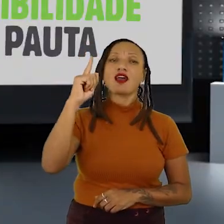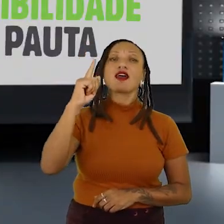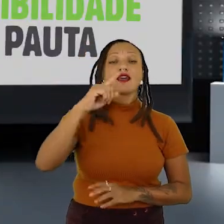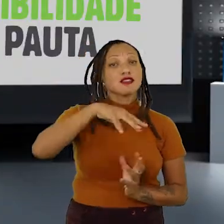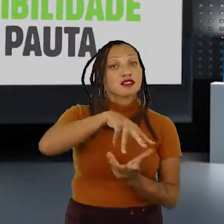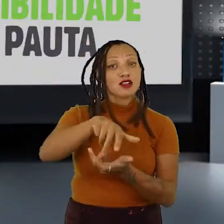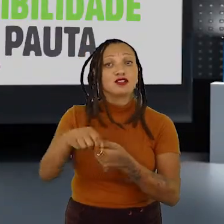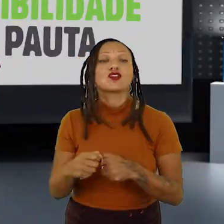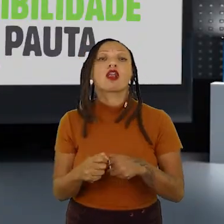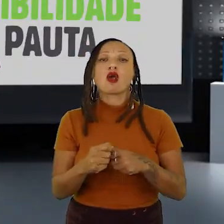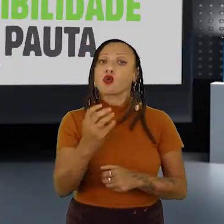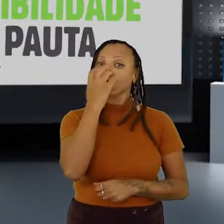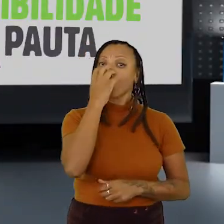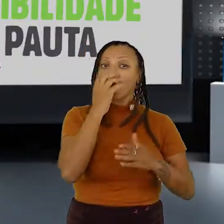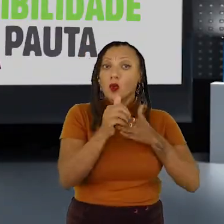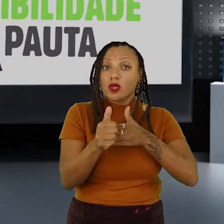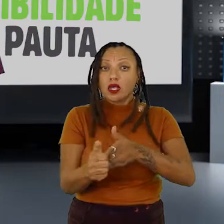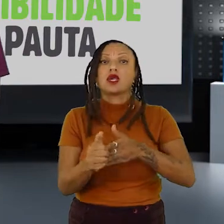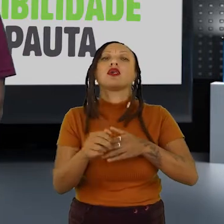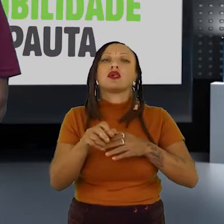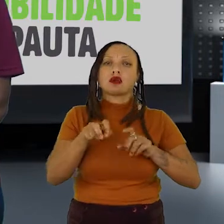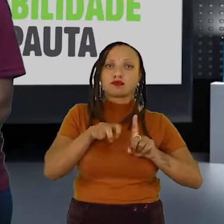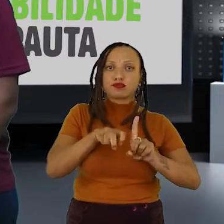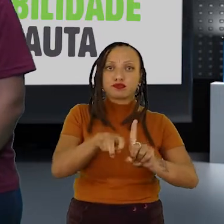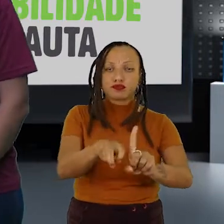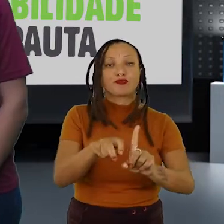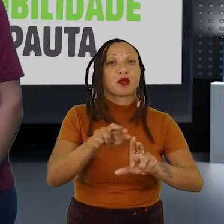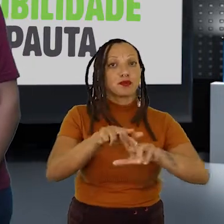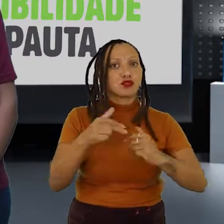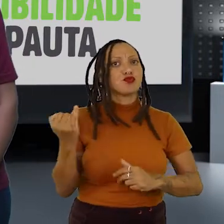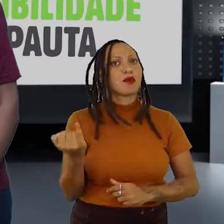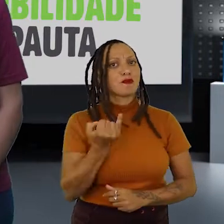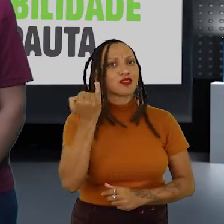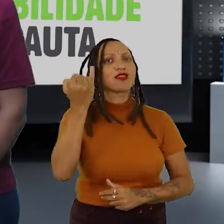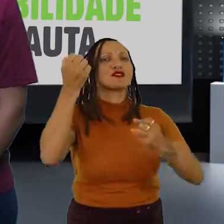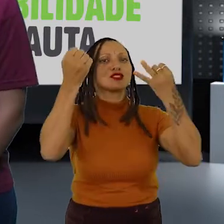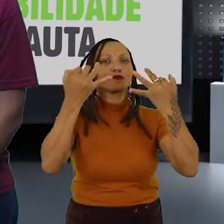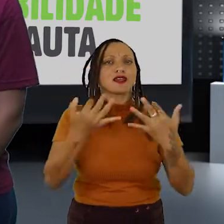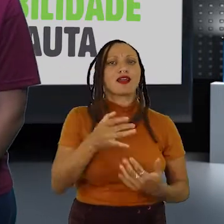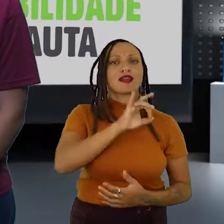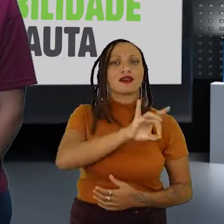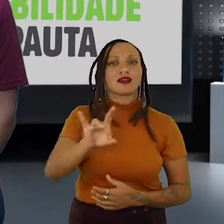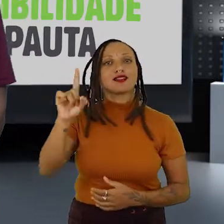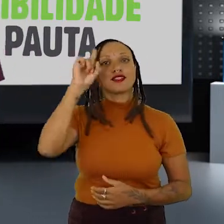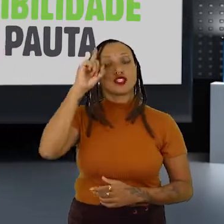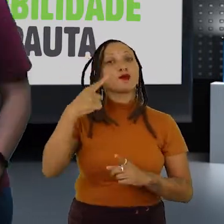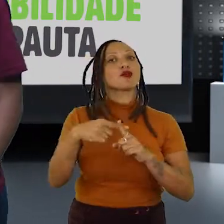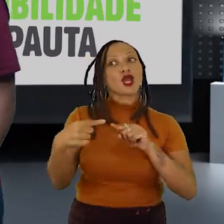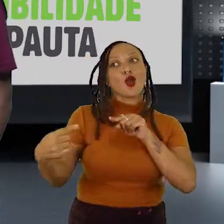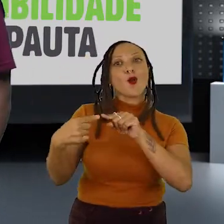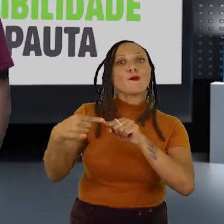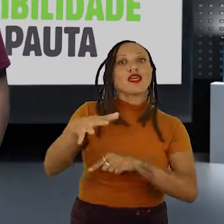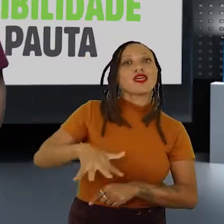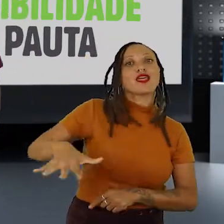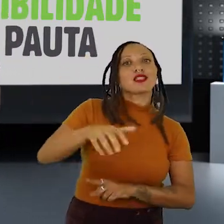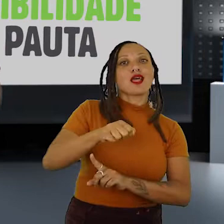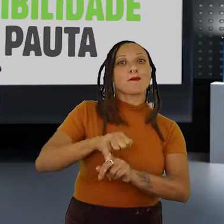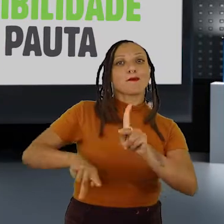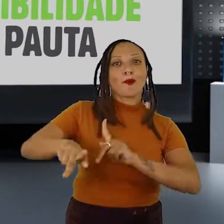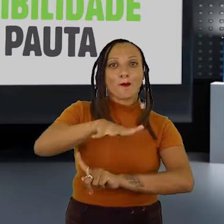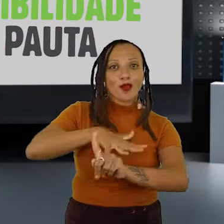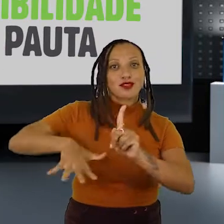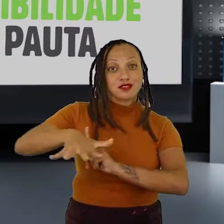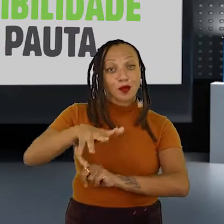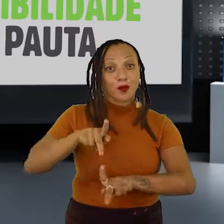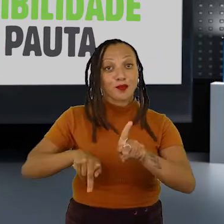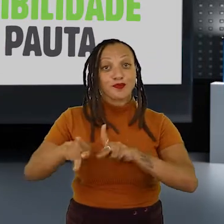São mesmo muitas datas, por isso a importância de falar sobre elas, já que elas envolvem um número significativo da população. Além de, é claro,